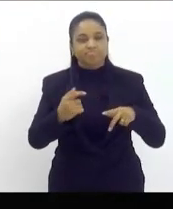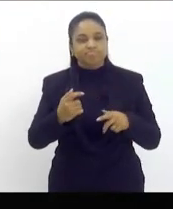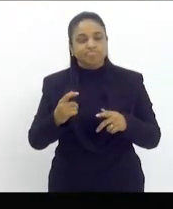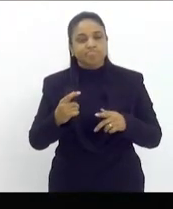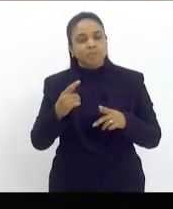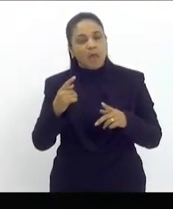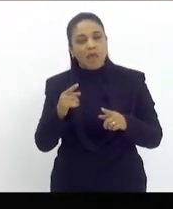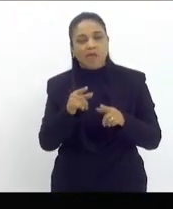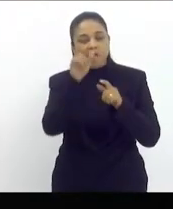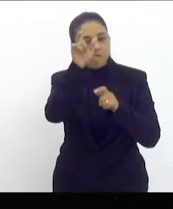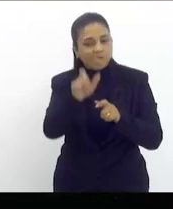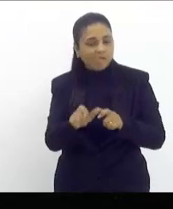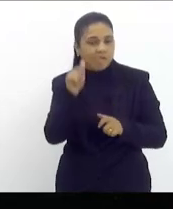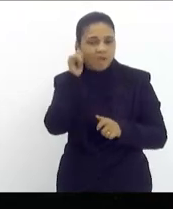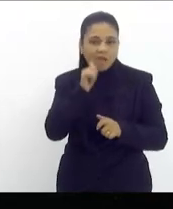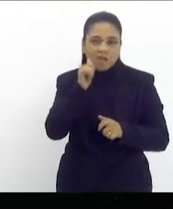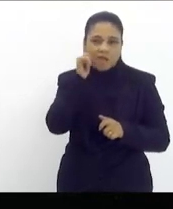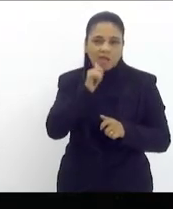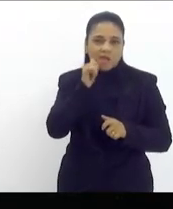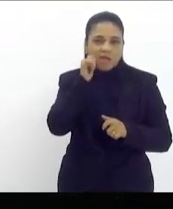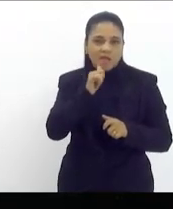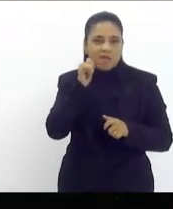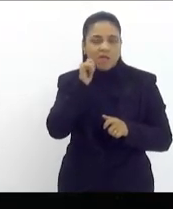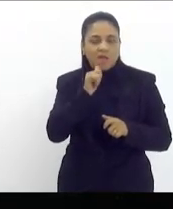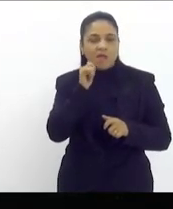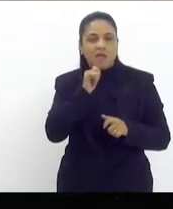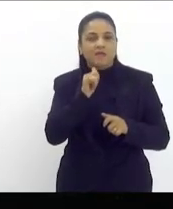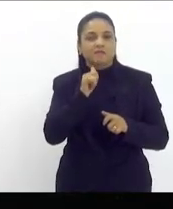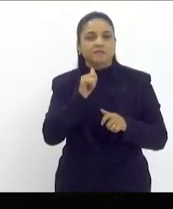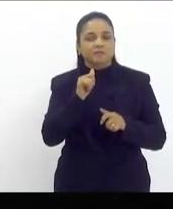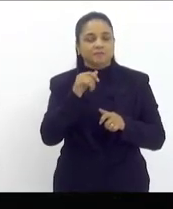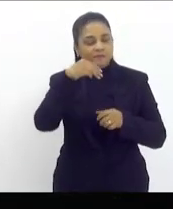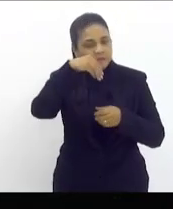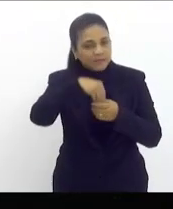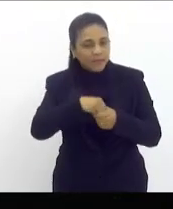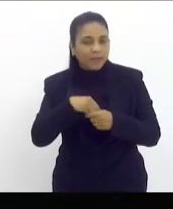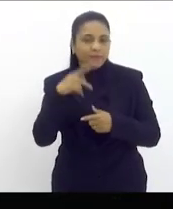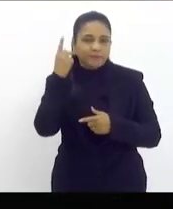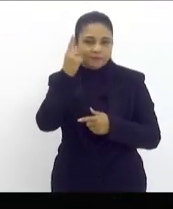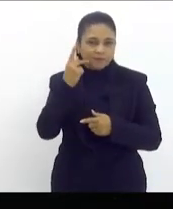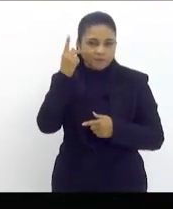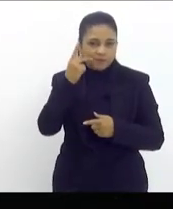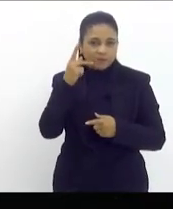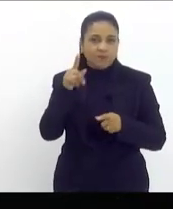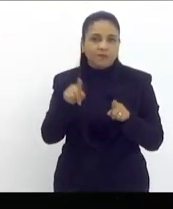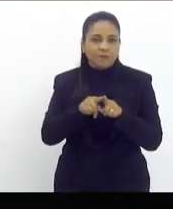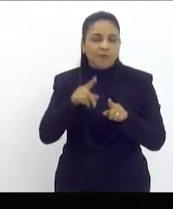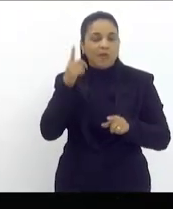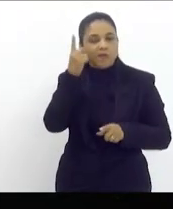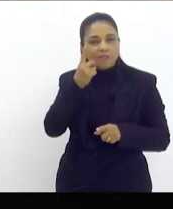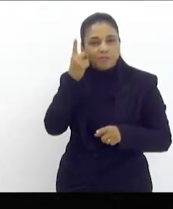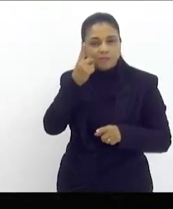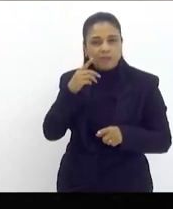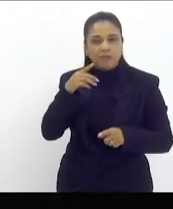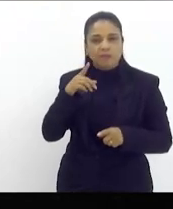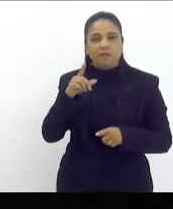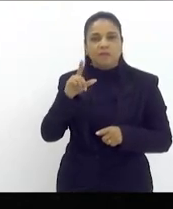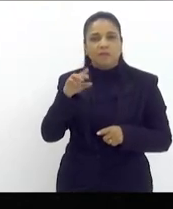pretas dentro do parlamento e o nível de perseguição que a deputada Talíria Petrone está